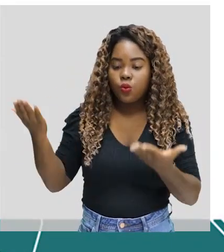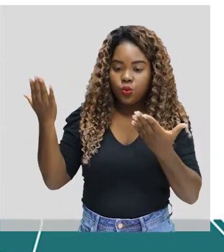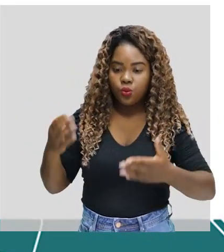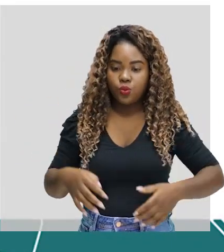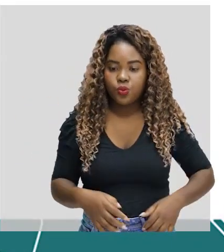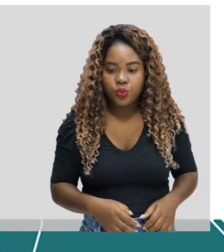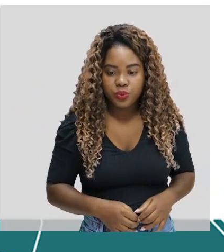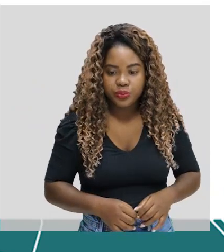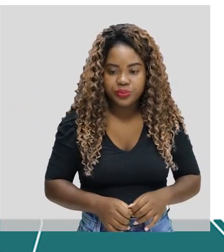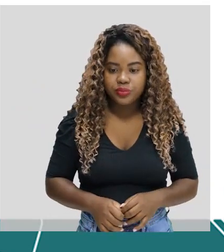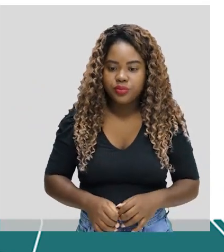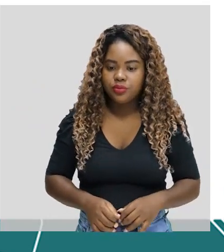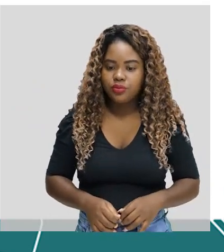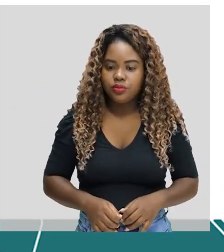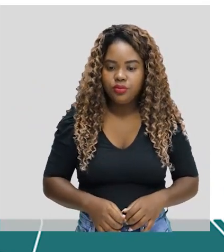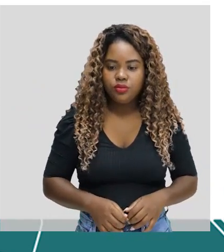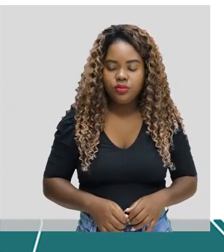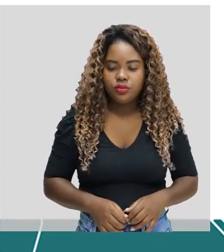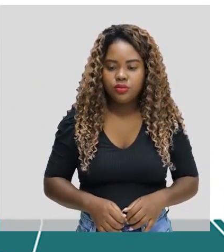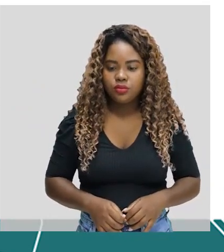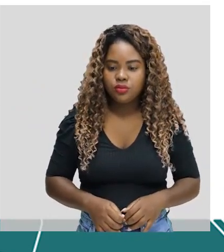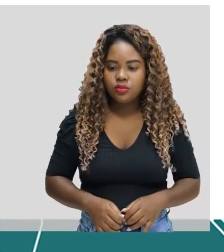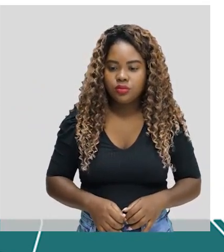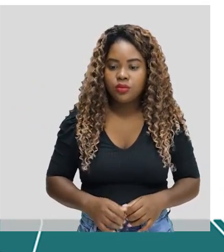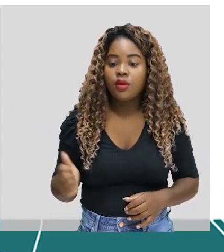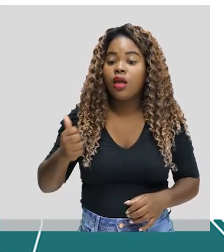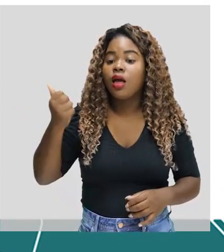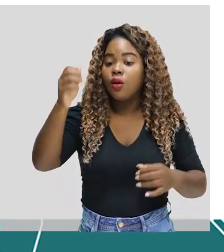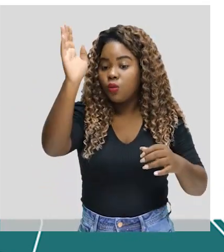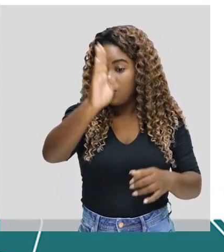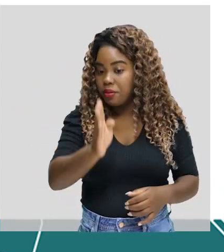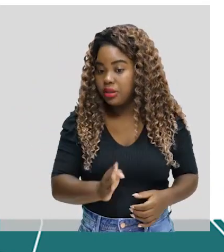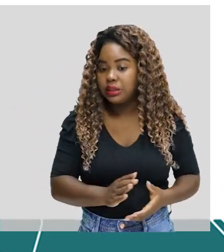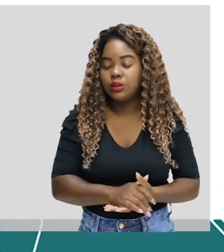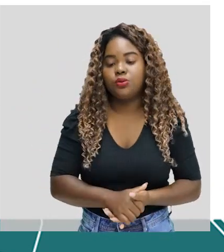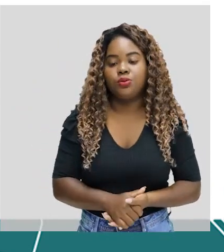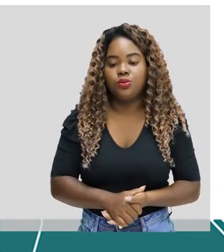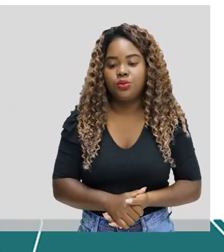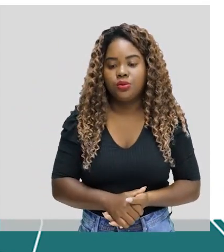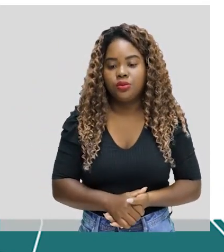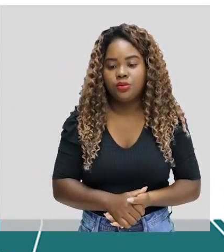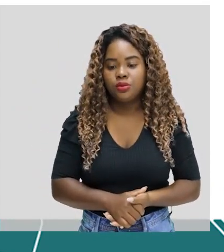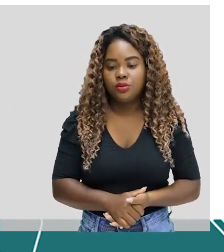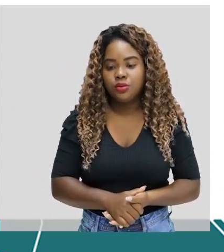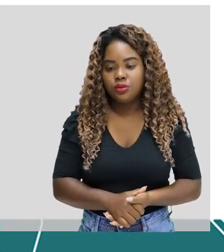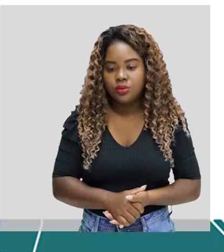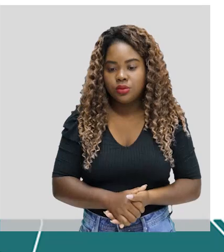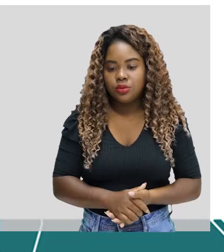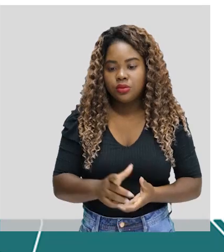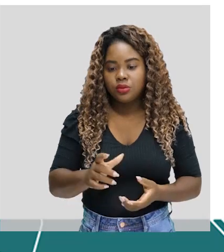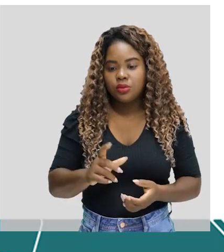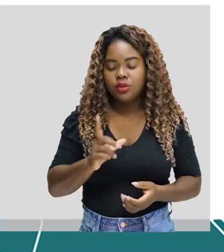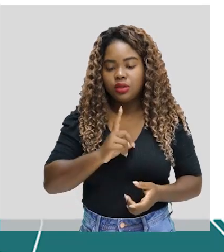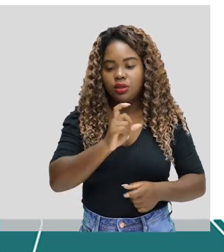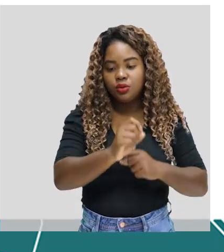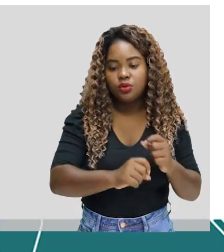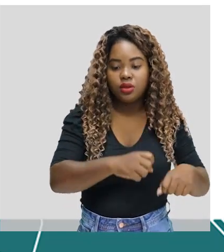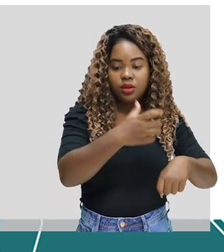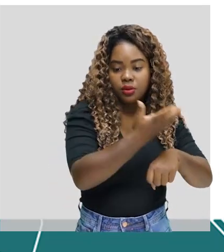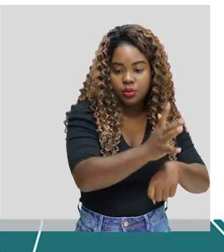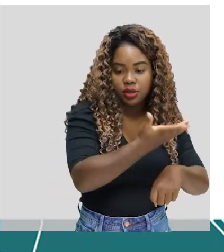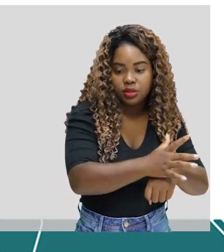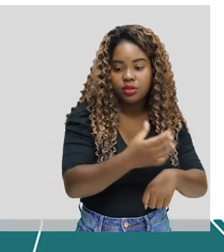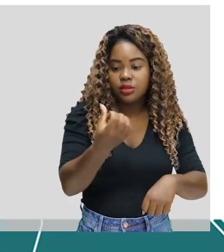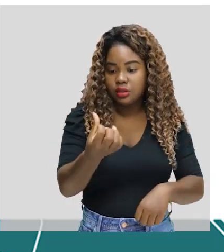alguns números. Então, adultos no Brasil, em relação aos adultos. Ativos, 60